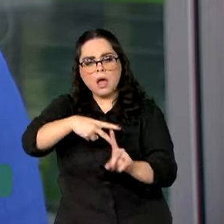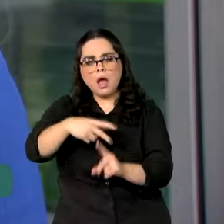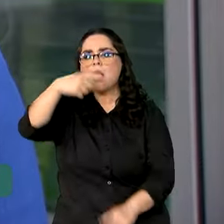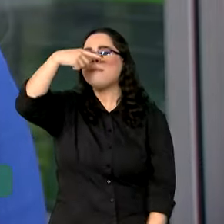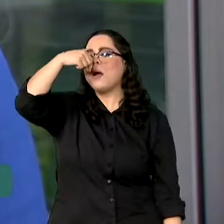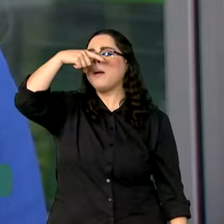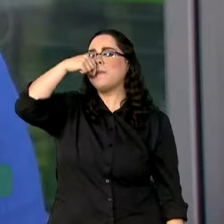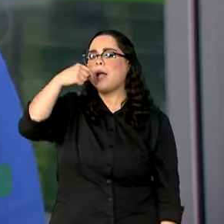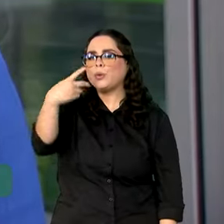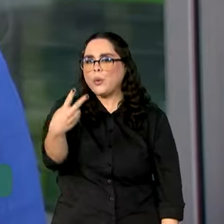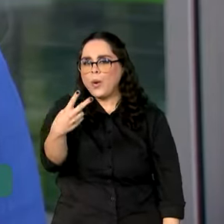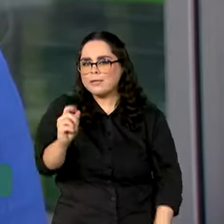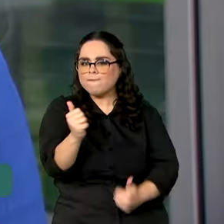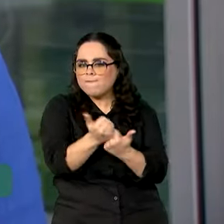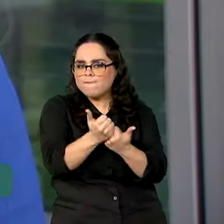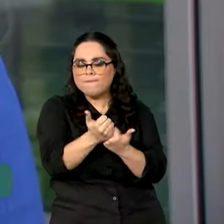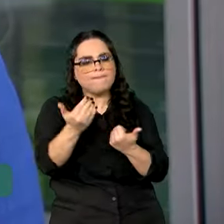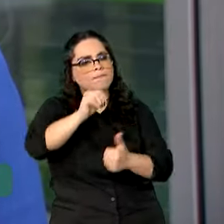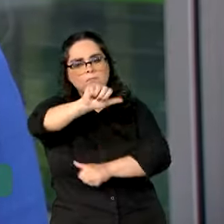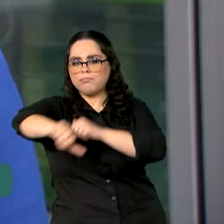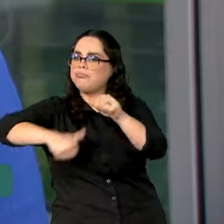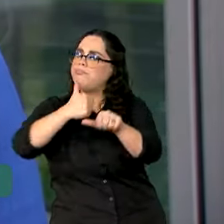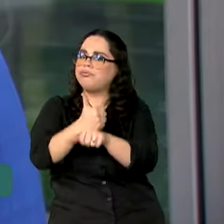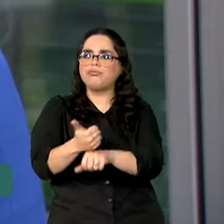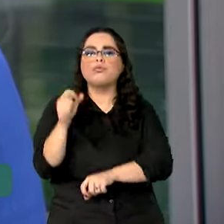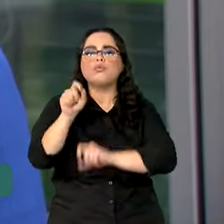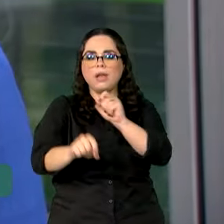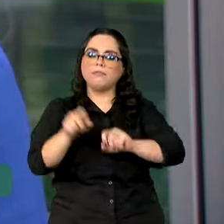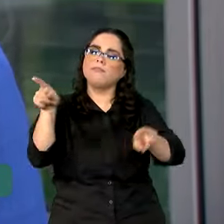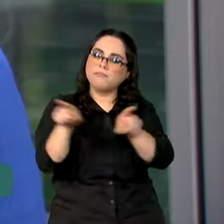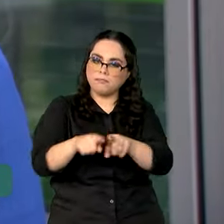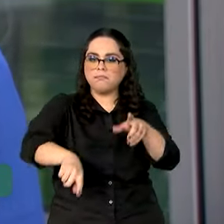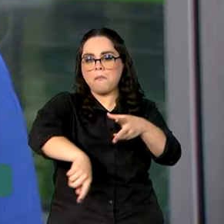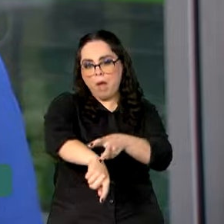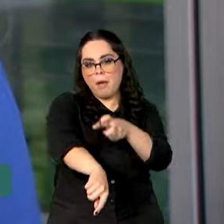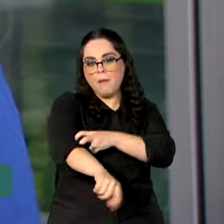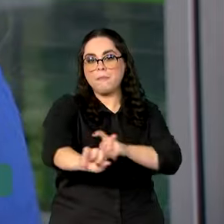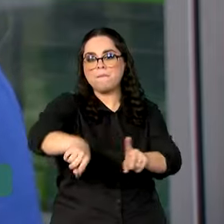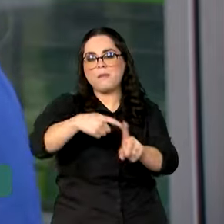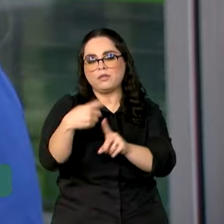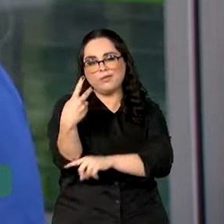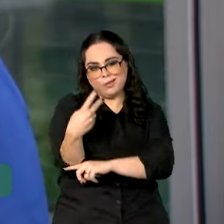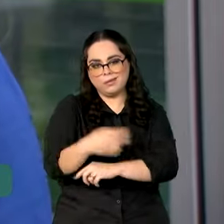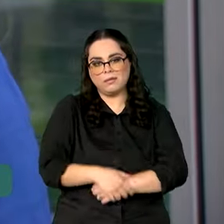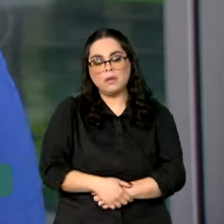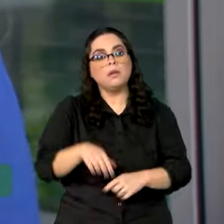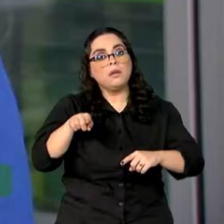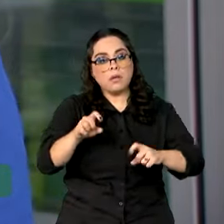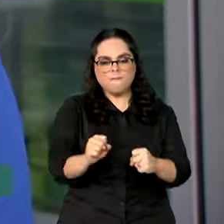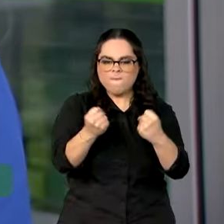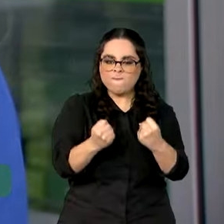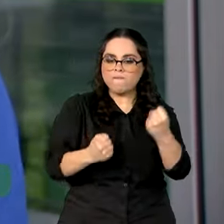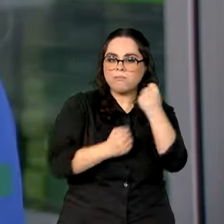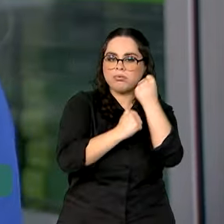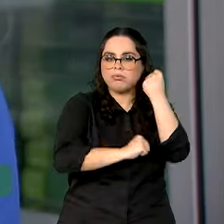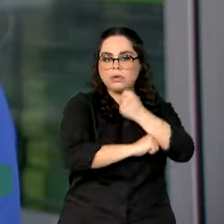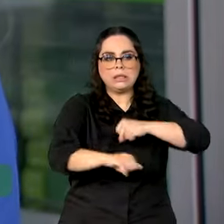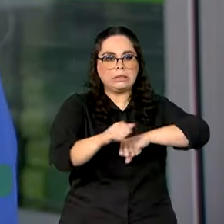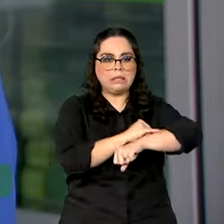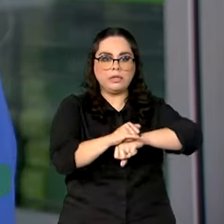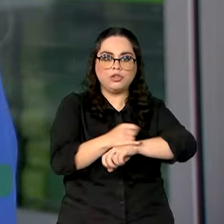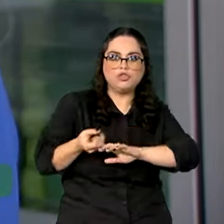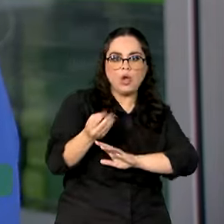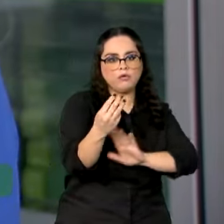feito com a vacina da gotinha, a partir de agora, ele passa a ser feito também com a vacina injetável. Então, essa nova formatação